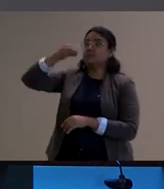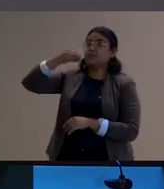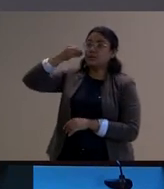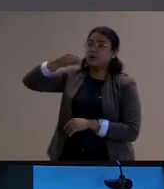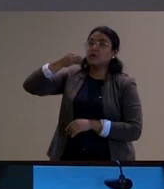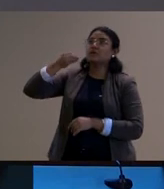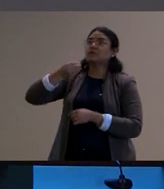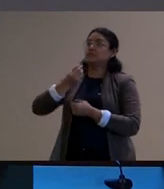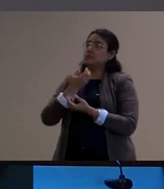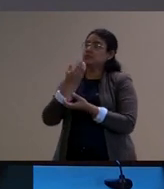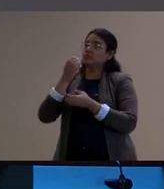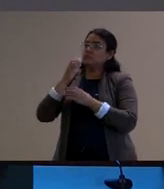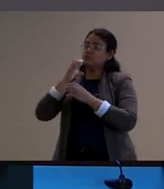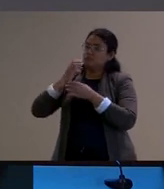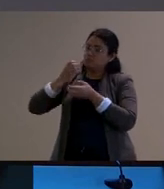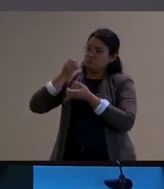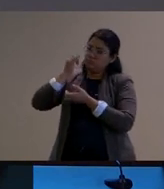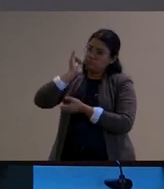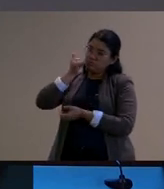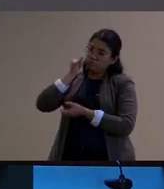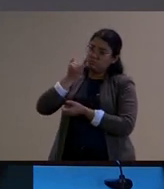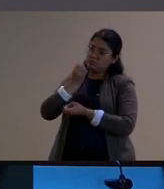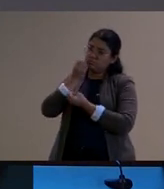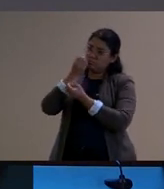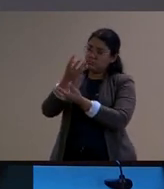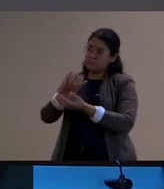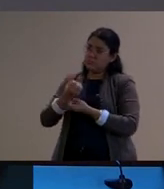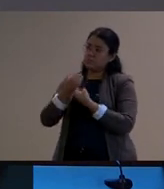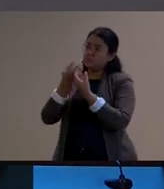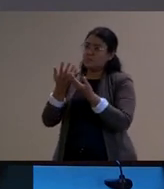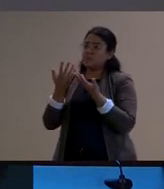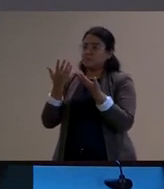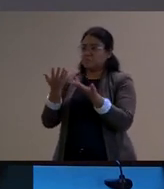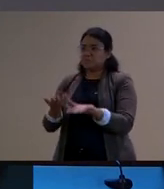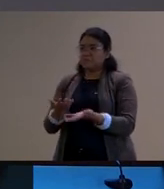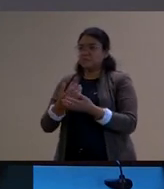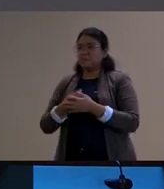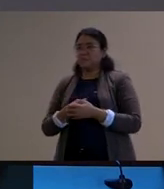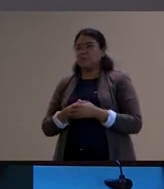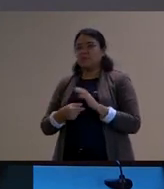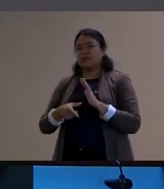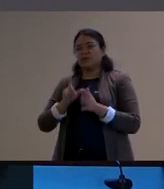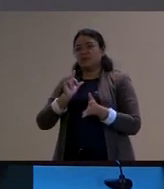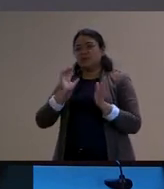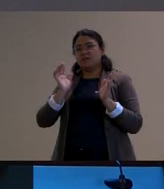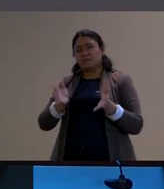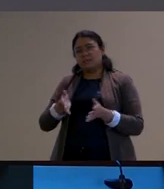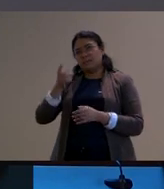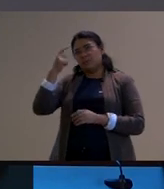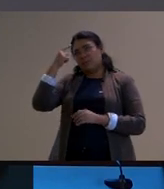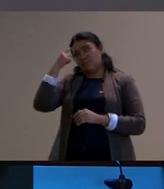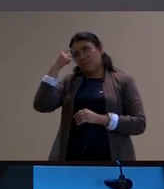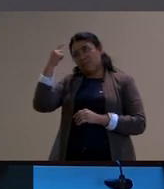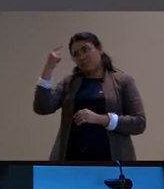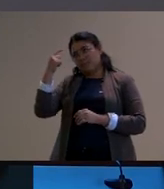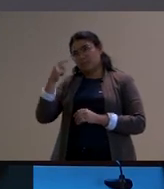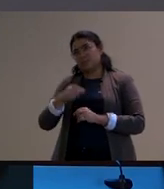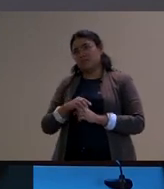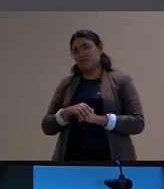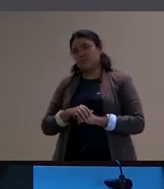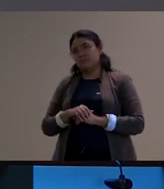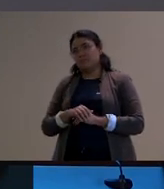comunicar essa narrativa por isso que desde antes a gente está um pouco pensando essa ideia de que é preciso